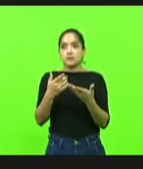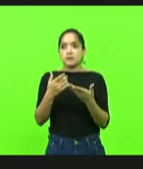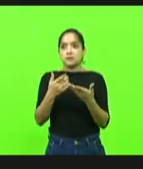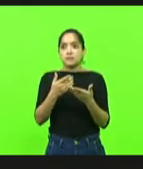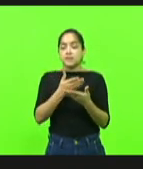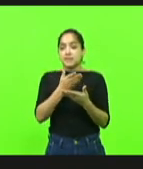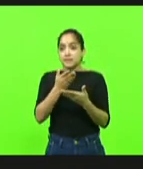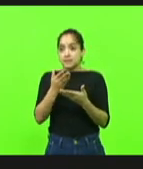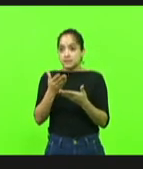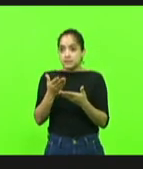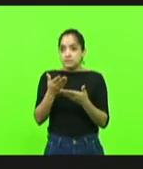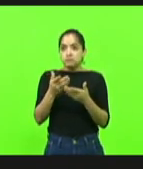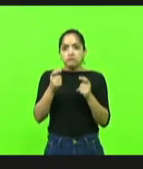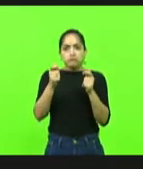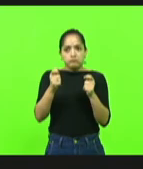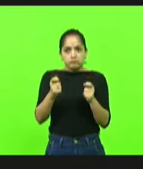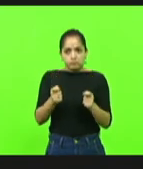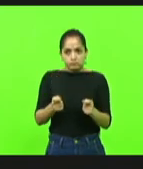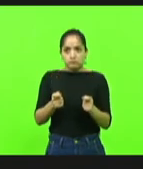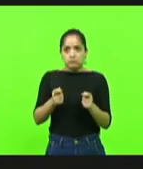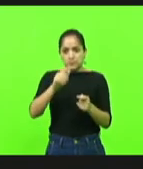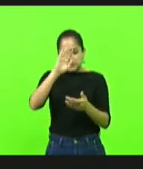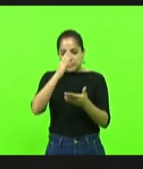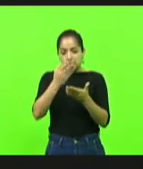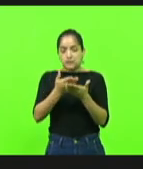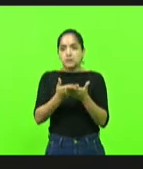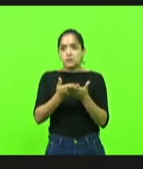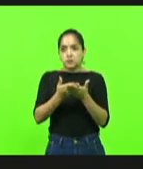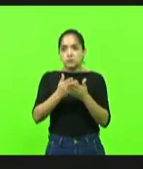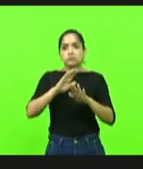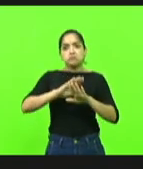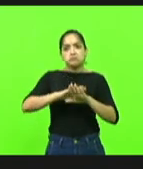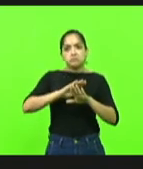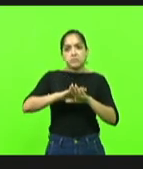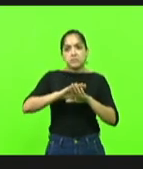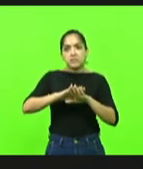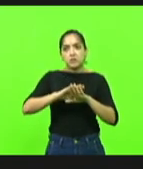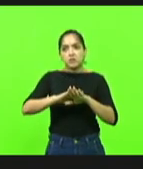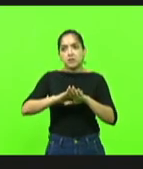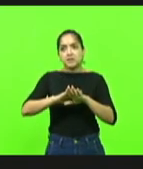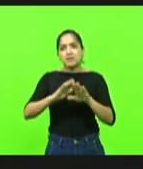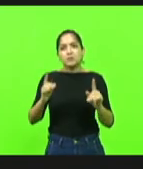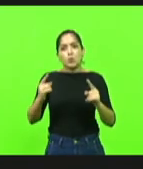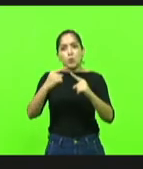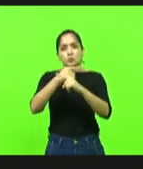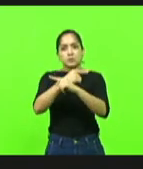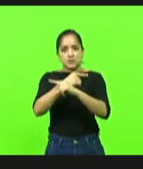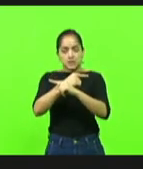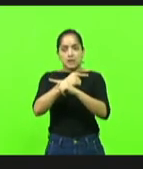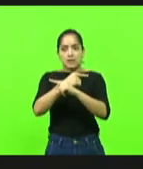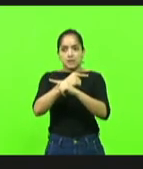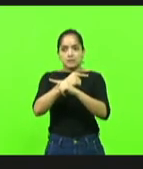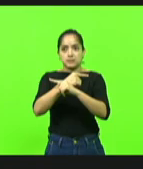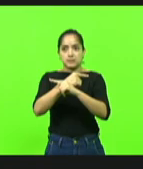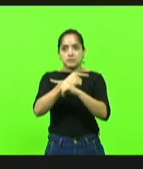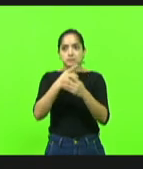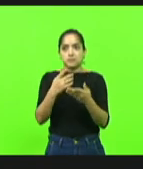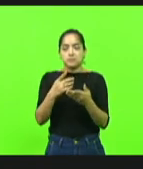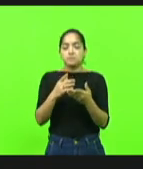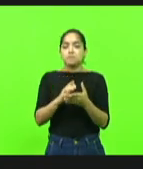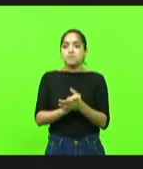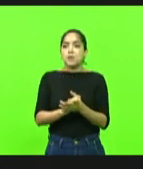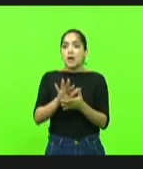tem convicções e tem ideologias totalmente contrárias às nossas convicções de fé.